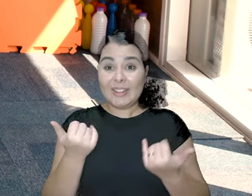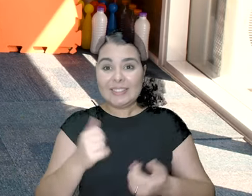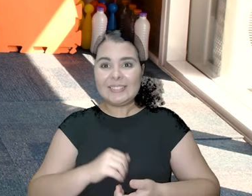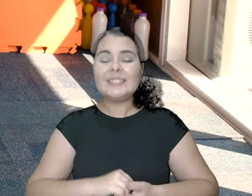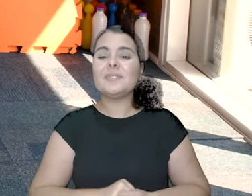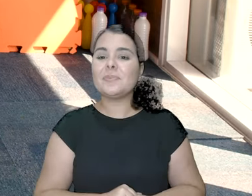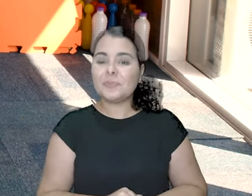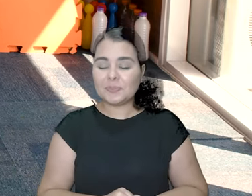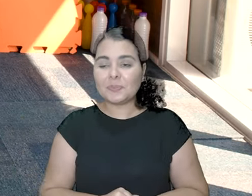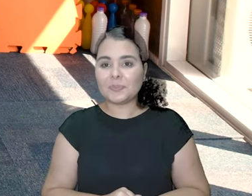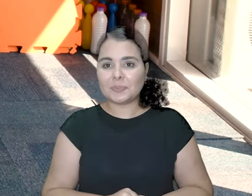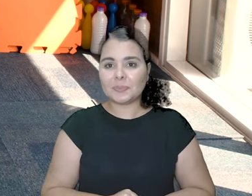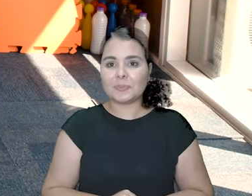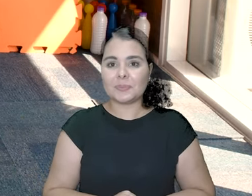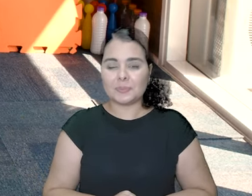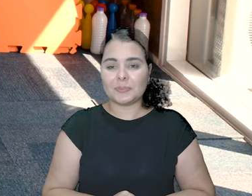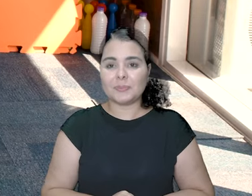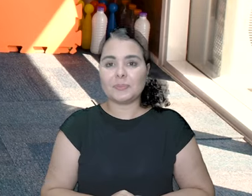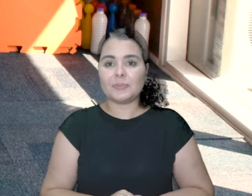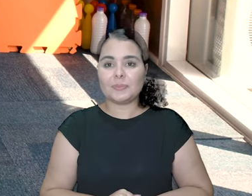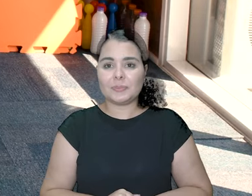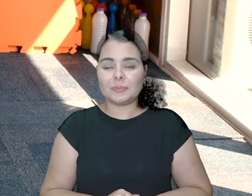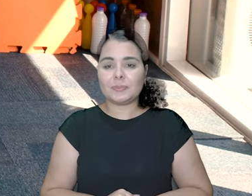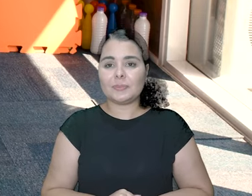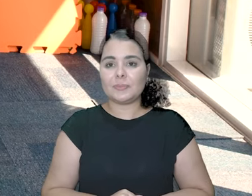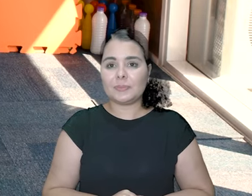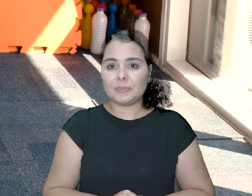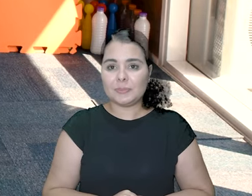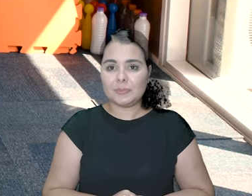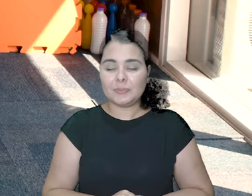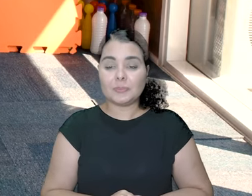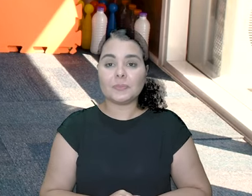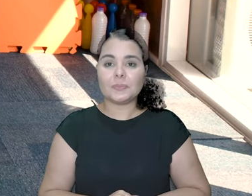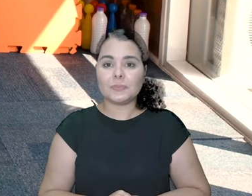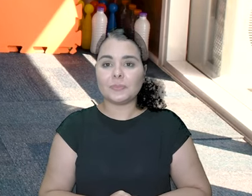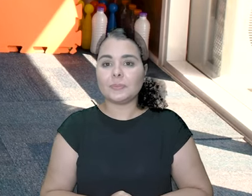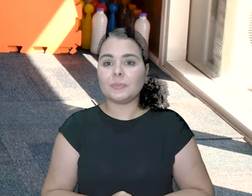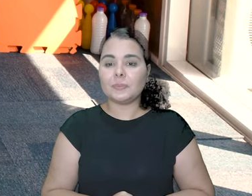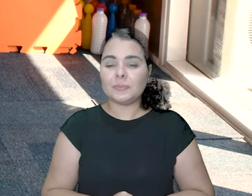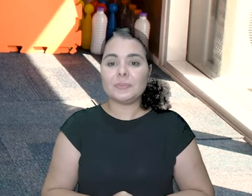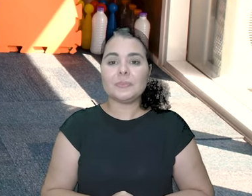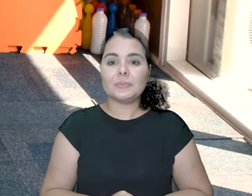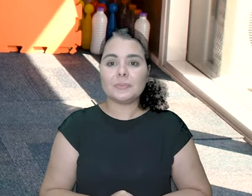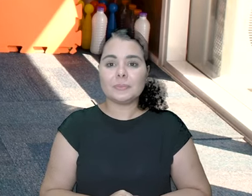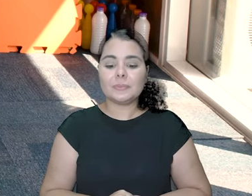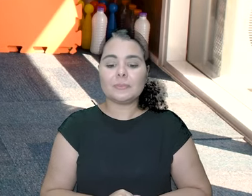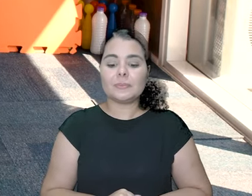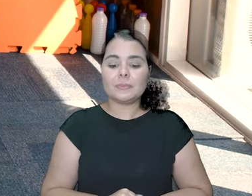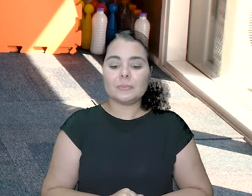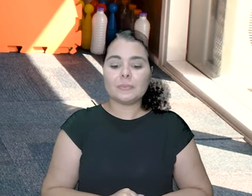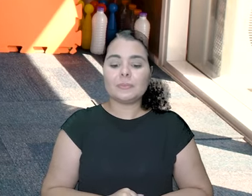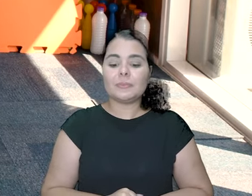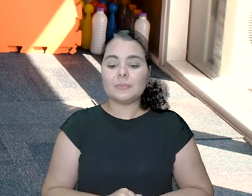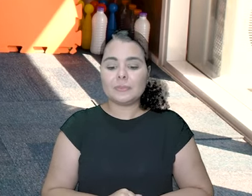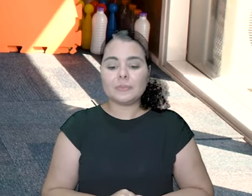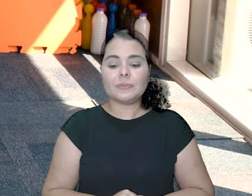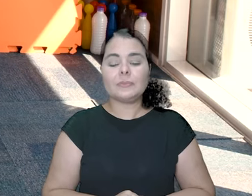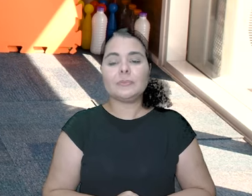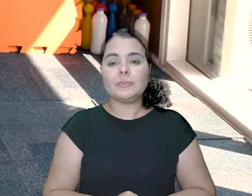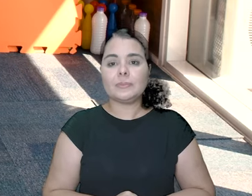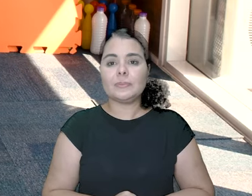E vai! E sobe. Traga o joelho aqui para o centro. E vai! Braço alto lá em cima.